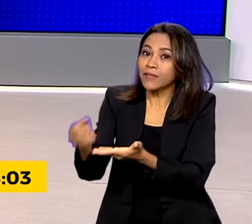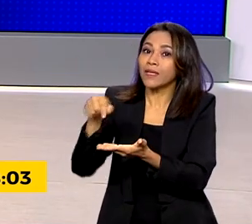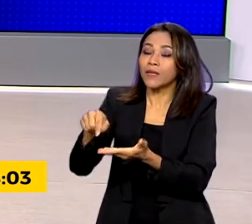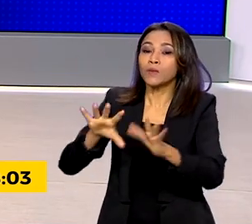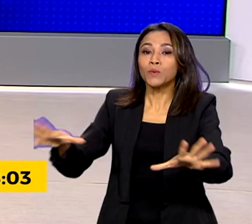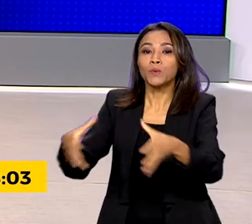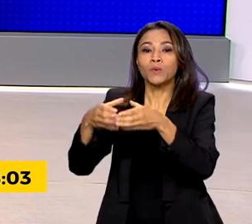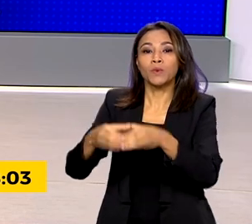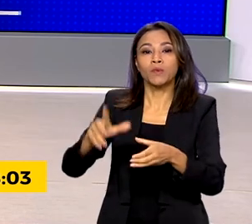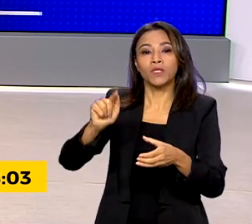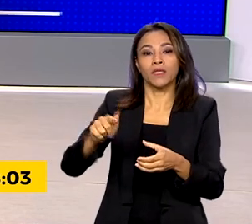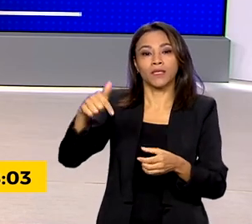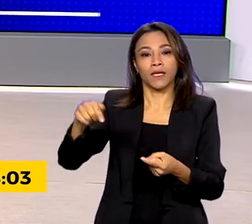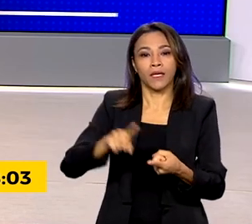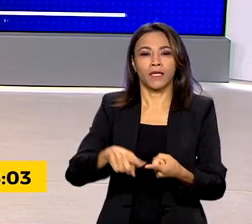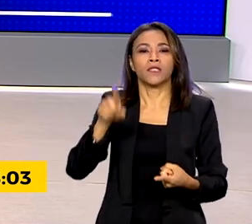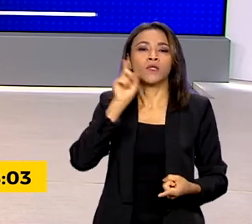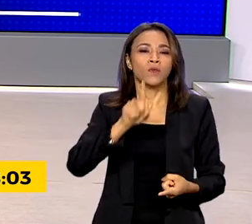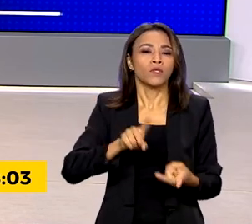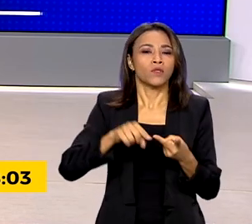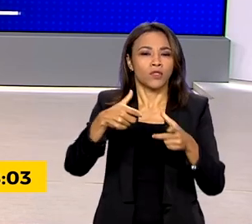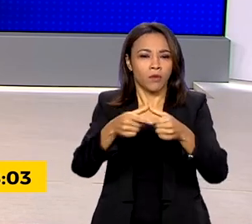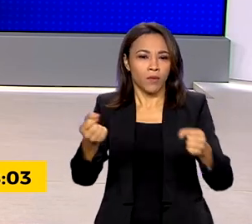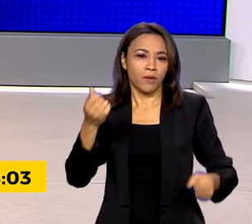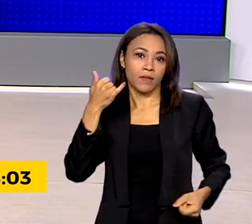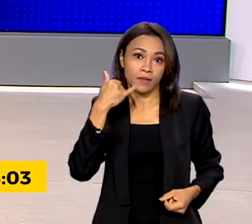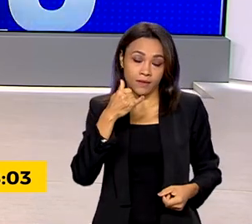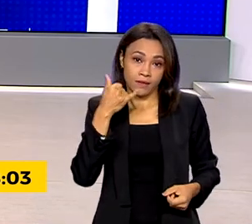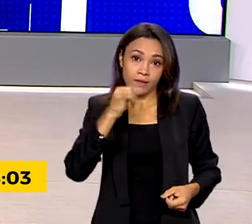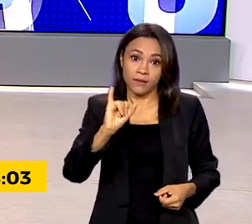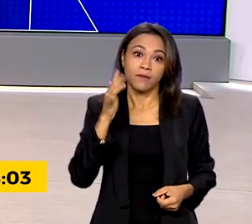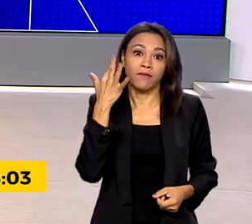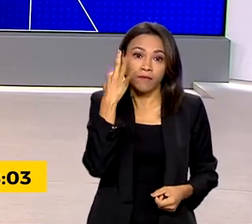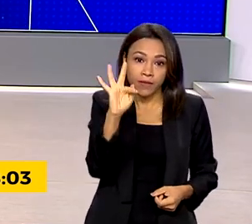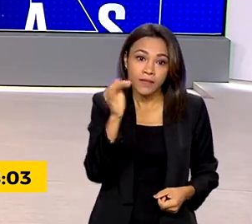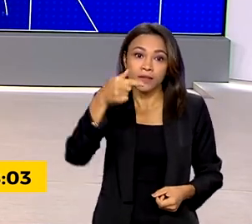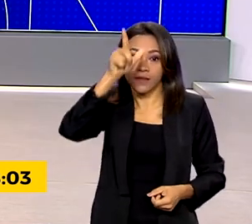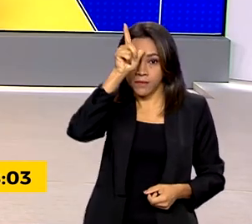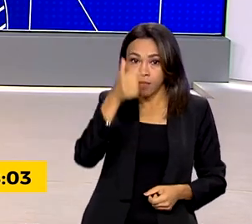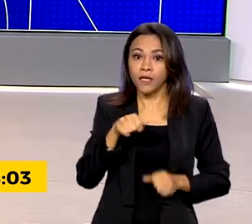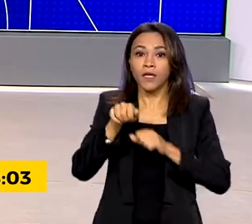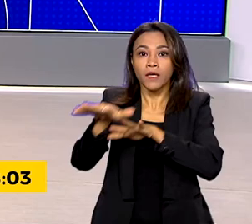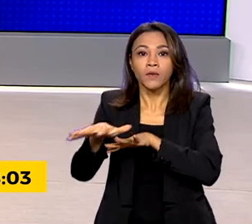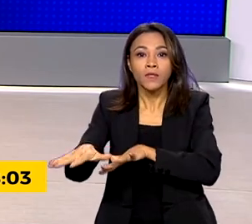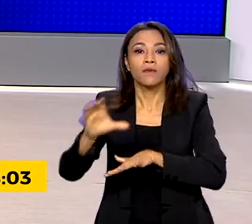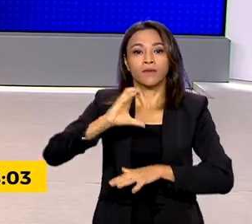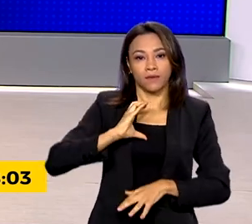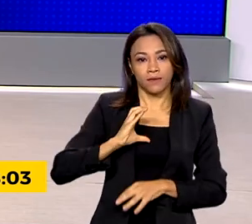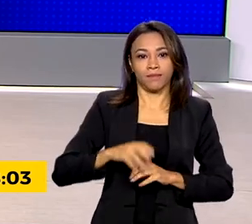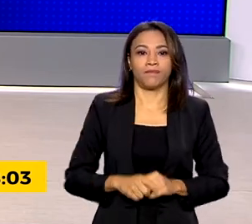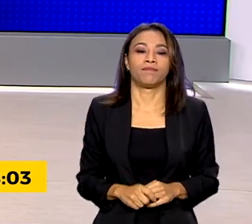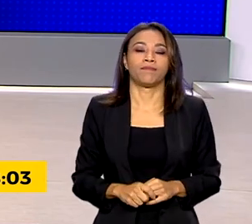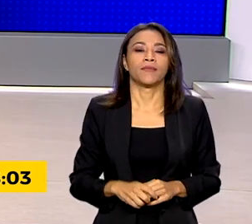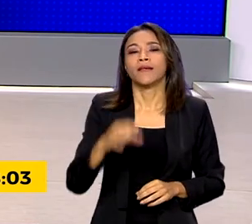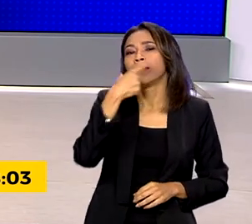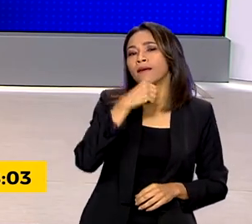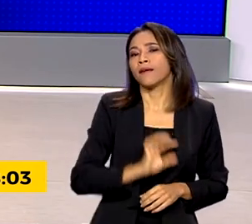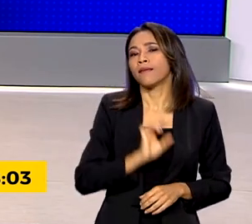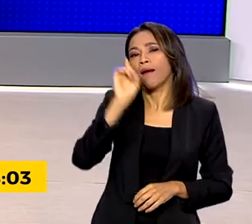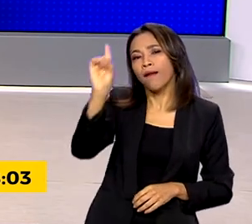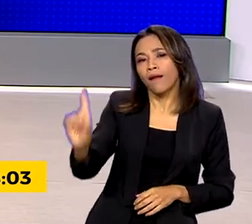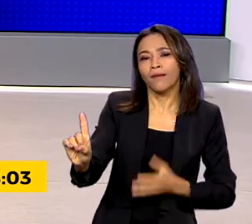grupo formado por Estados Unidos, Japão, Itália, França, Alemanha, Reino Unido e Canadá. E quem está lá em